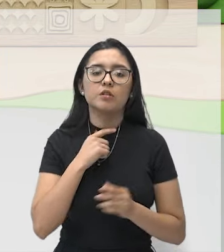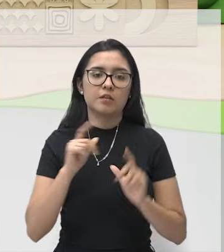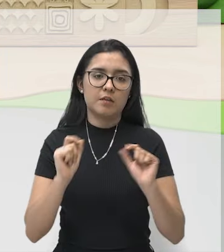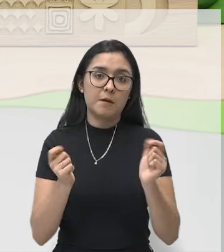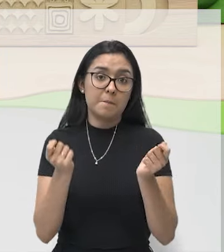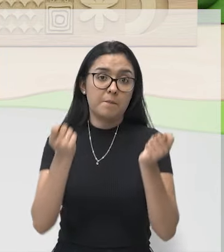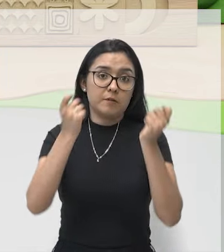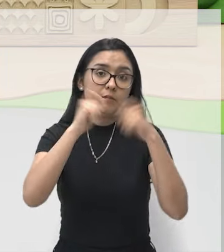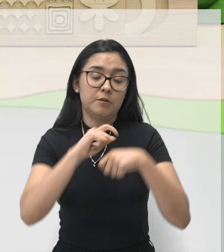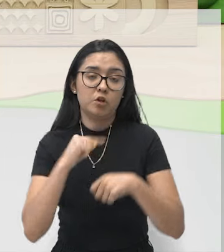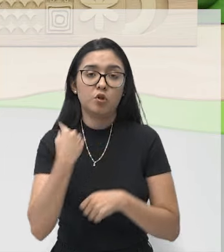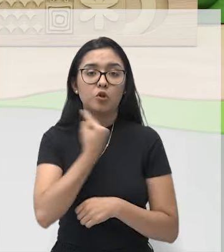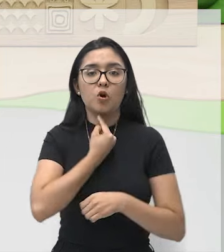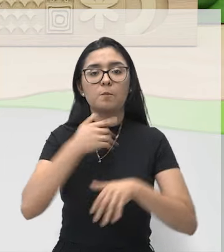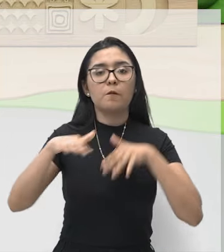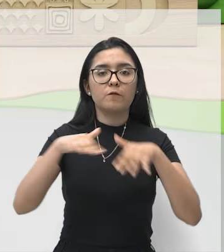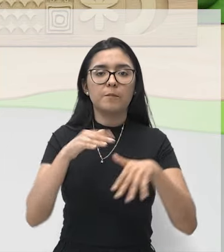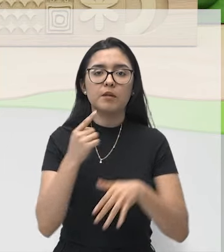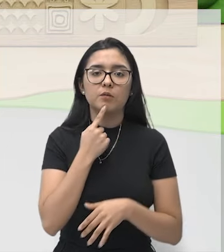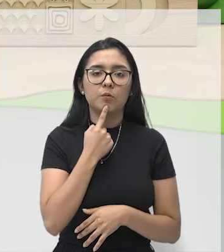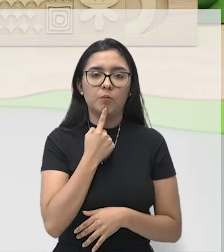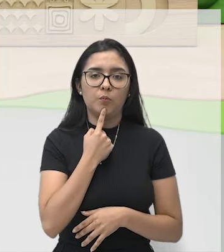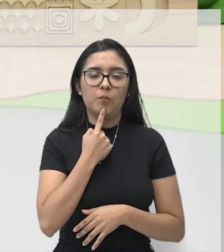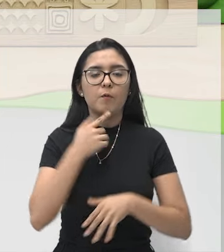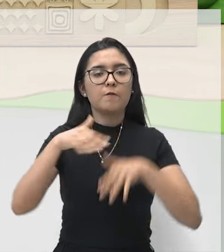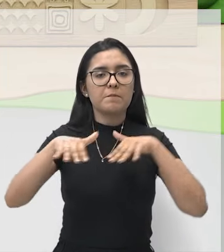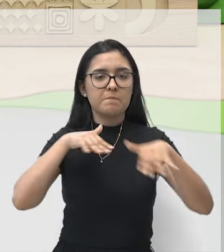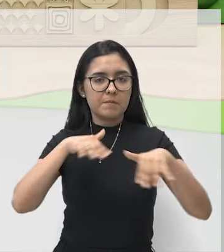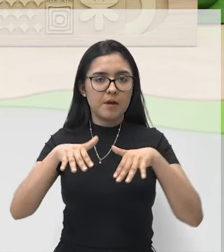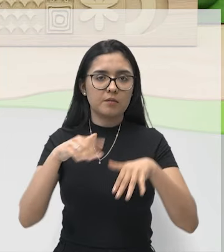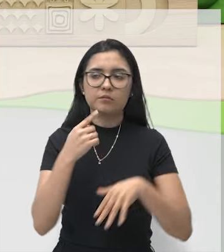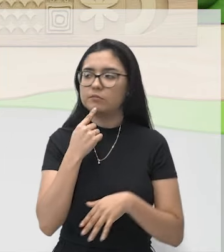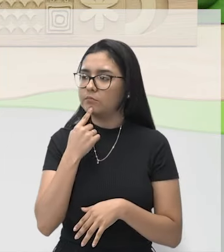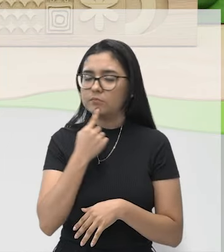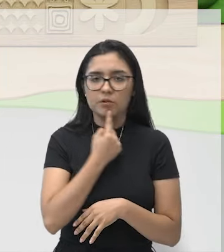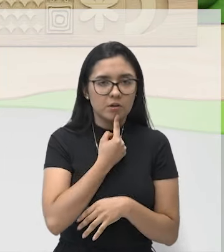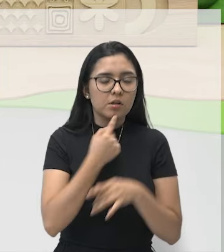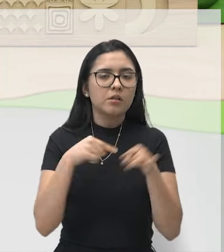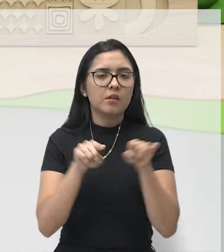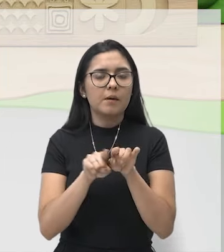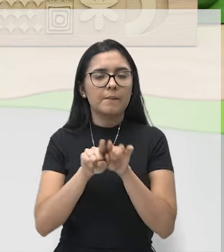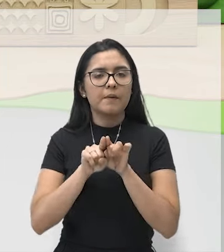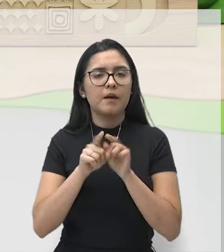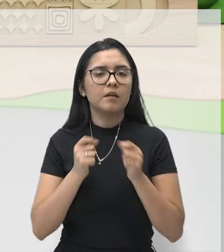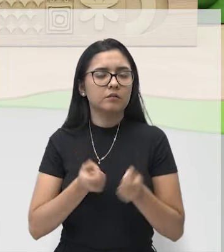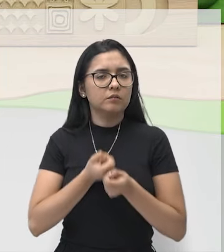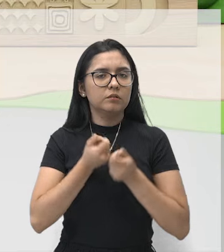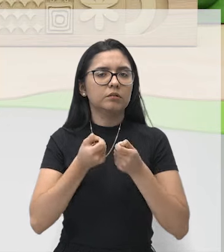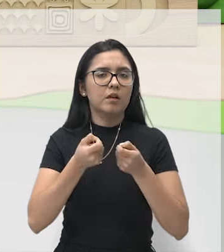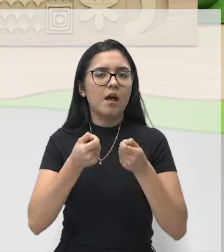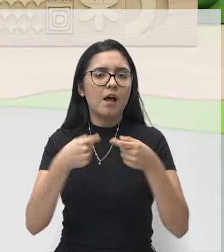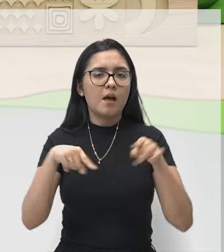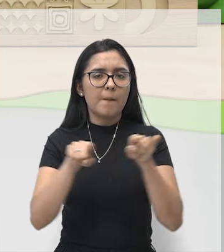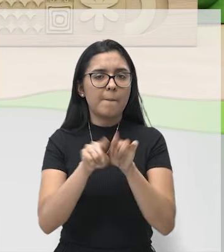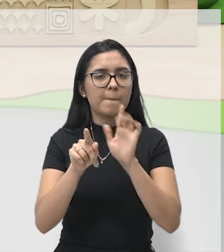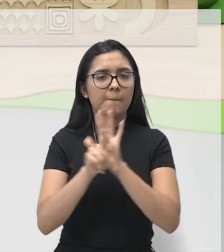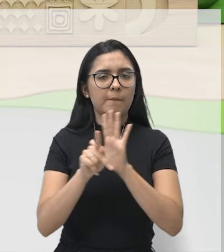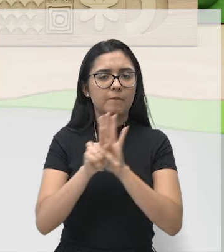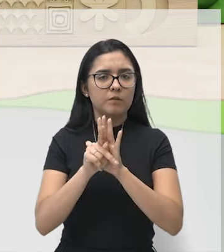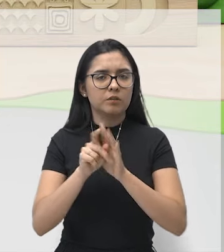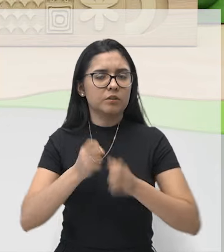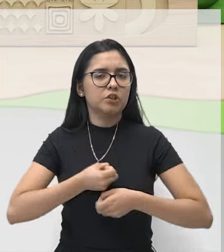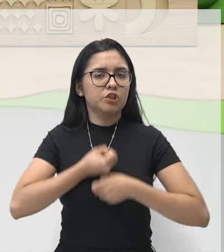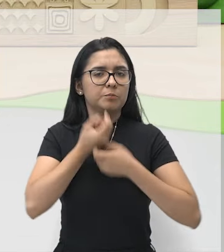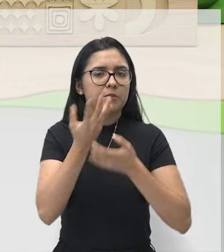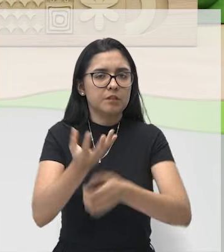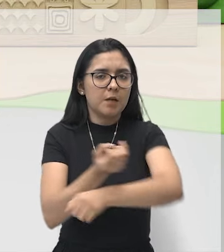movimentar a cabeça, que nos permite expressar emoções, certo? Quando você